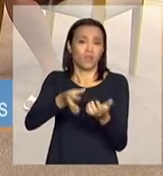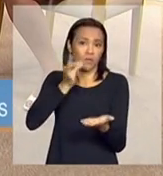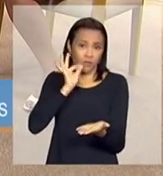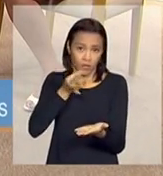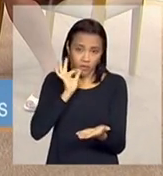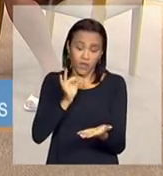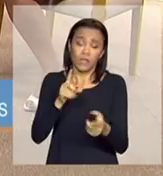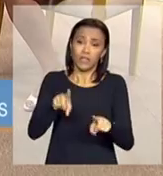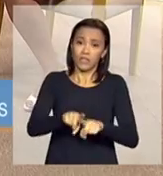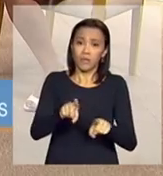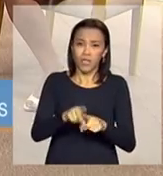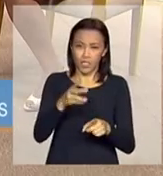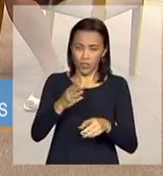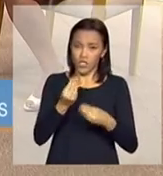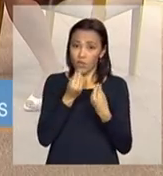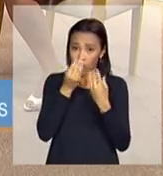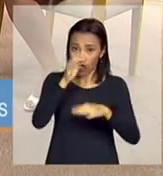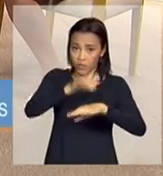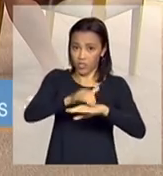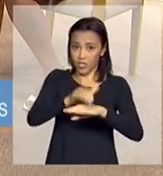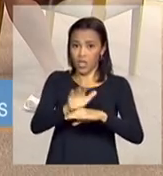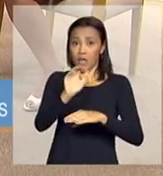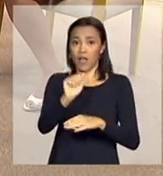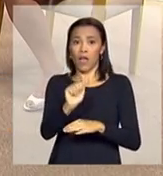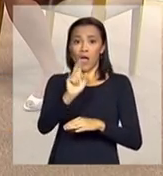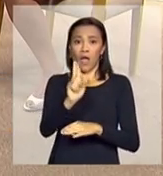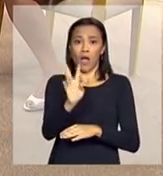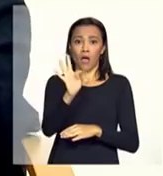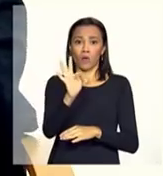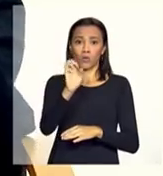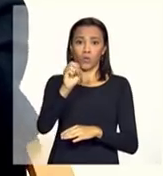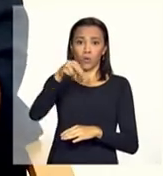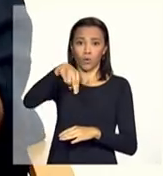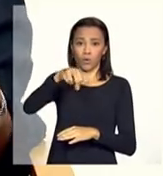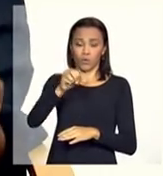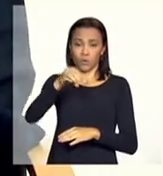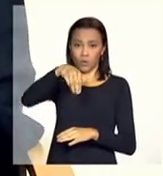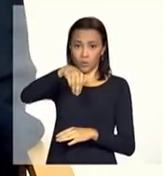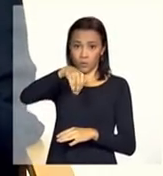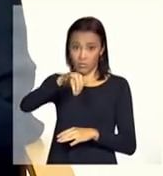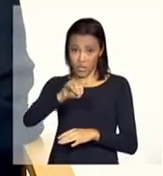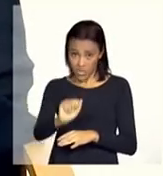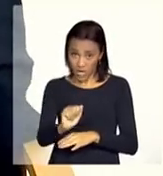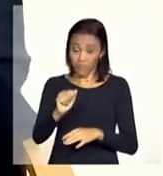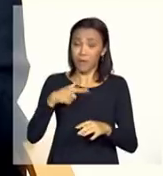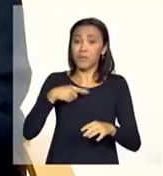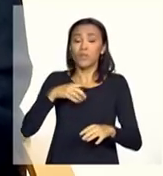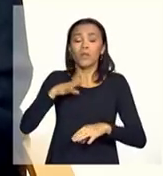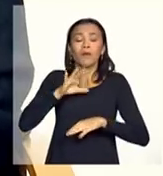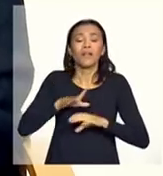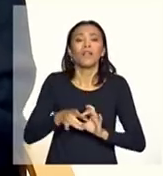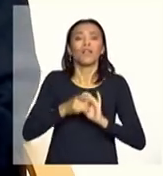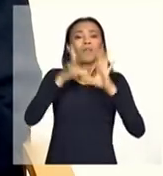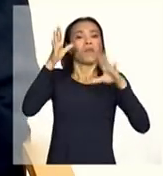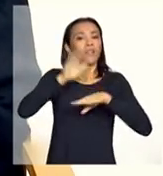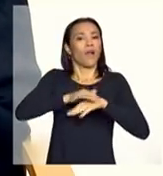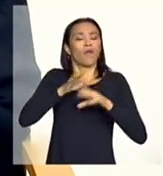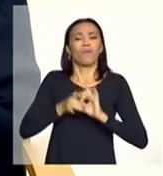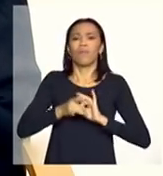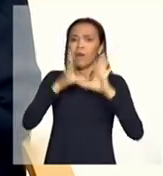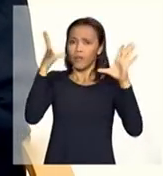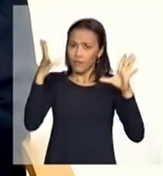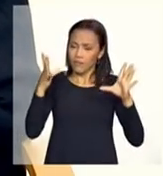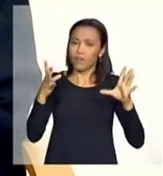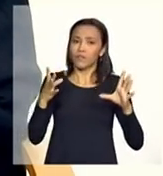está chamando de autonomia, é exatamente essa desvinculação de uma dependência maior, de um cuidado maior, e que